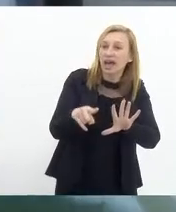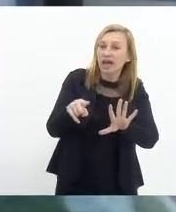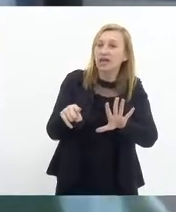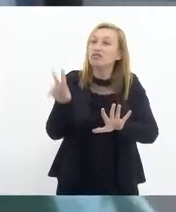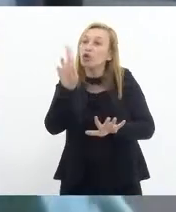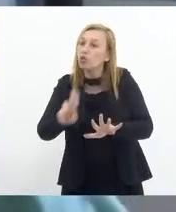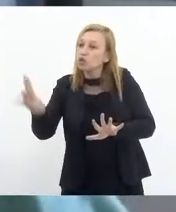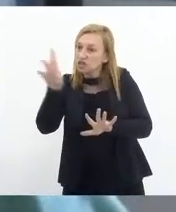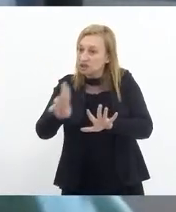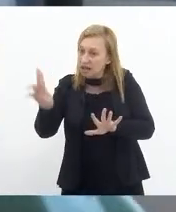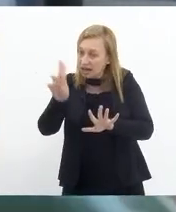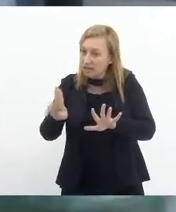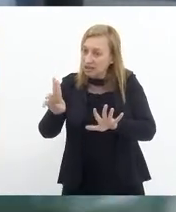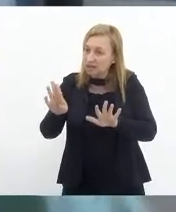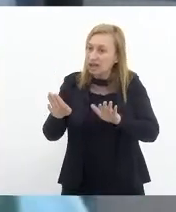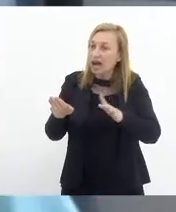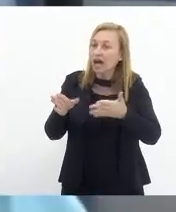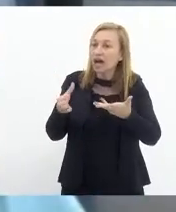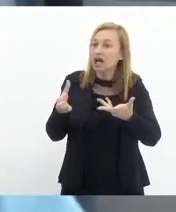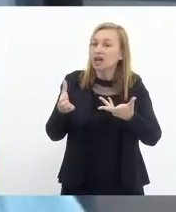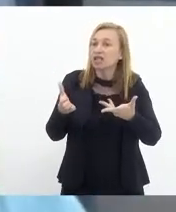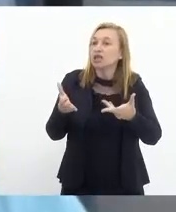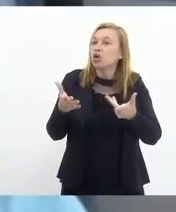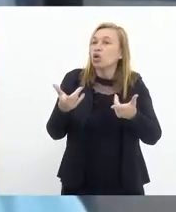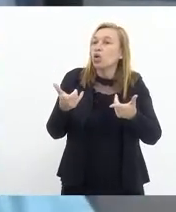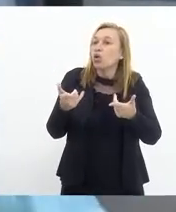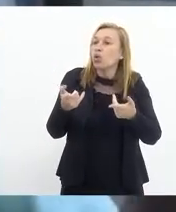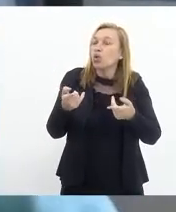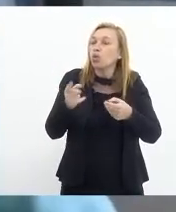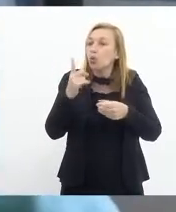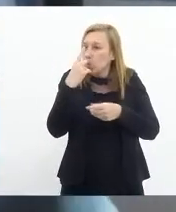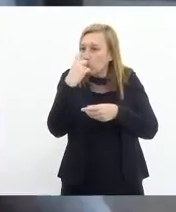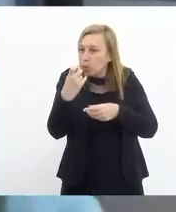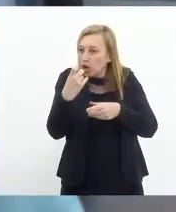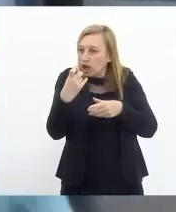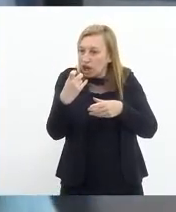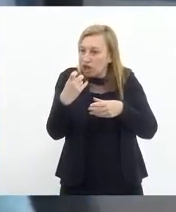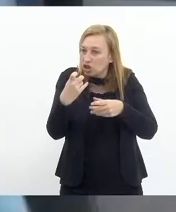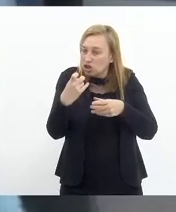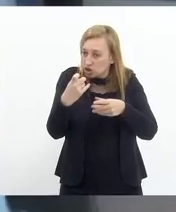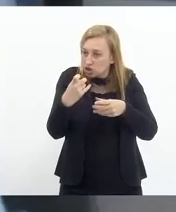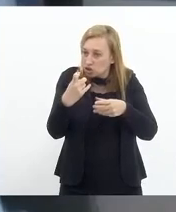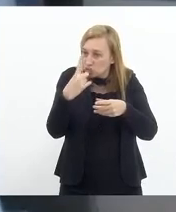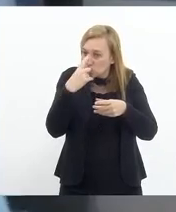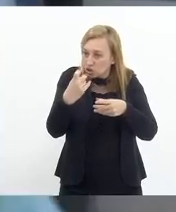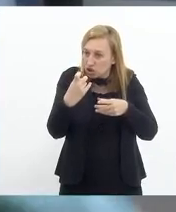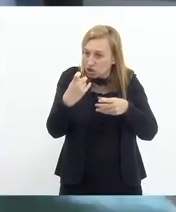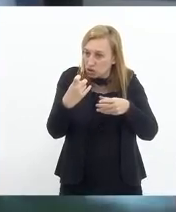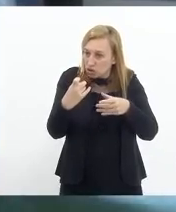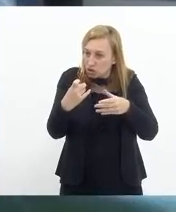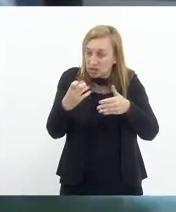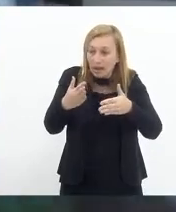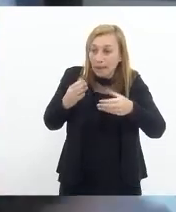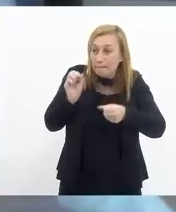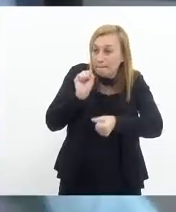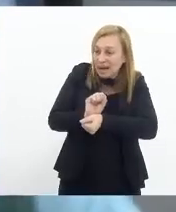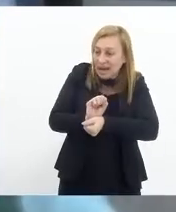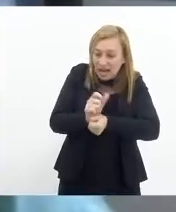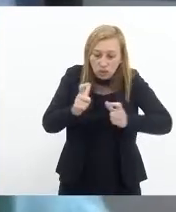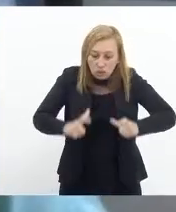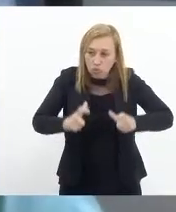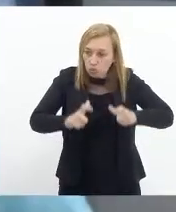entupindo valão, poluindo a Baía de Guanabara, e trazer de volta a produção. Criar o